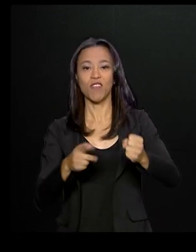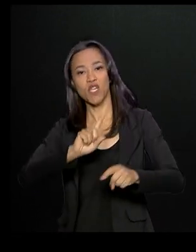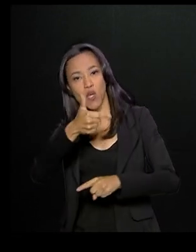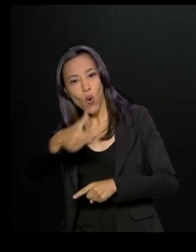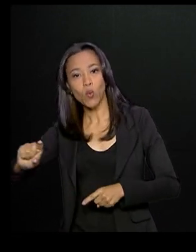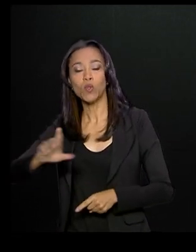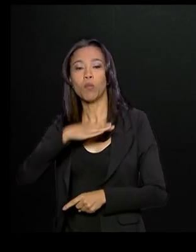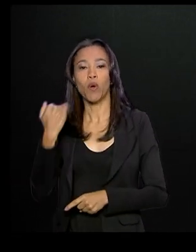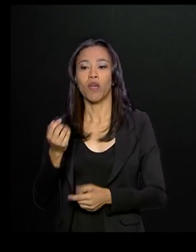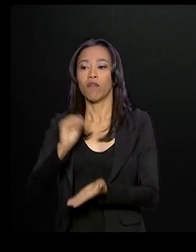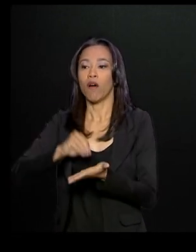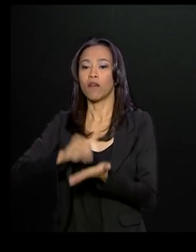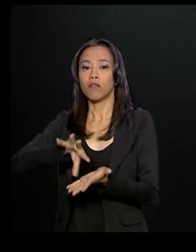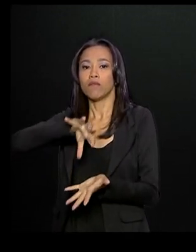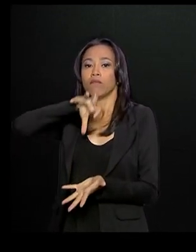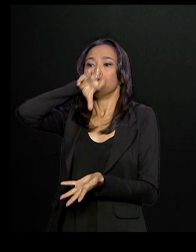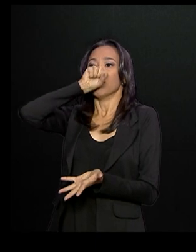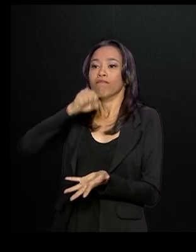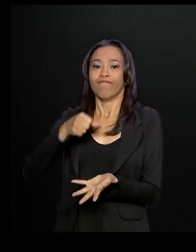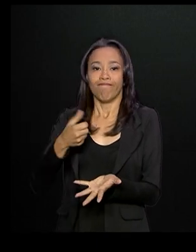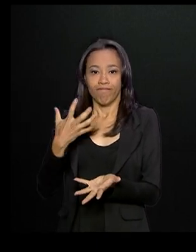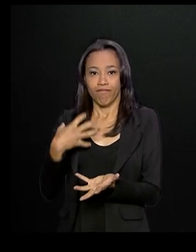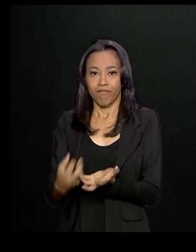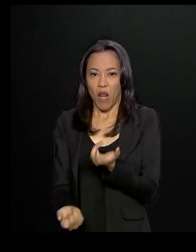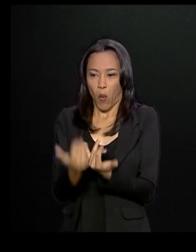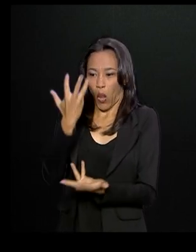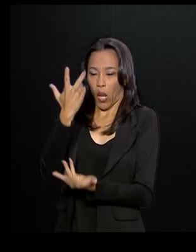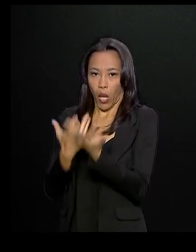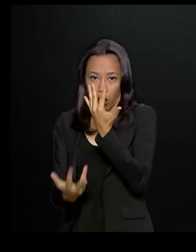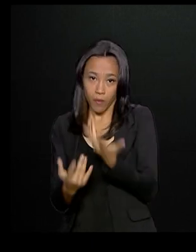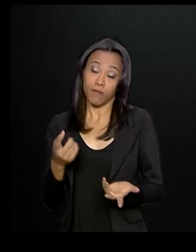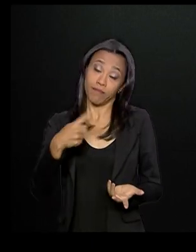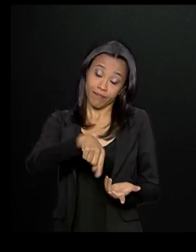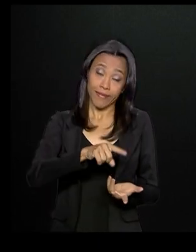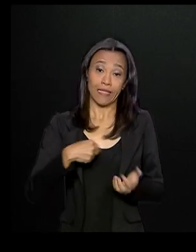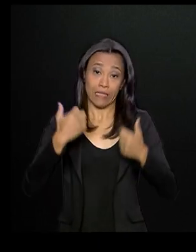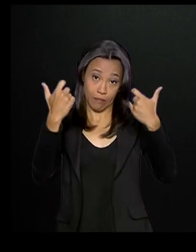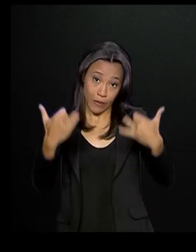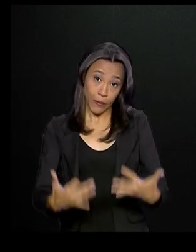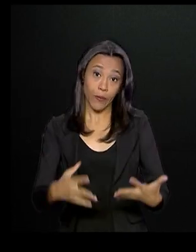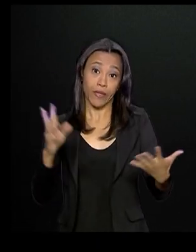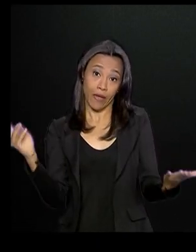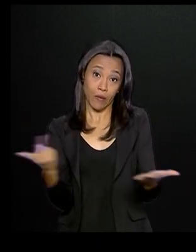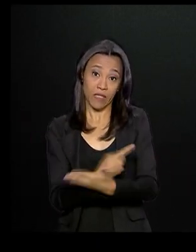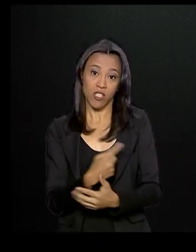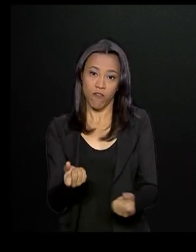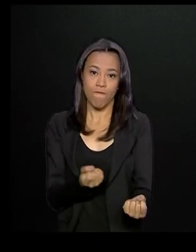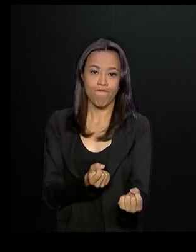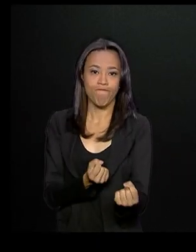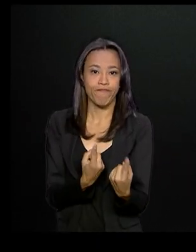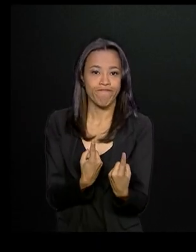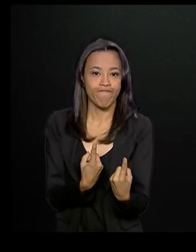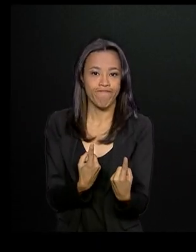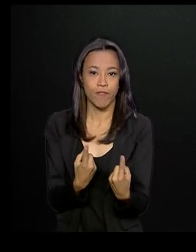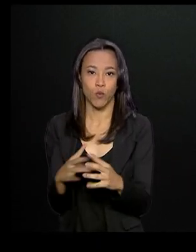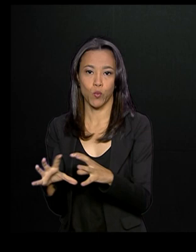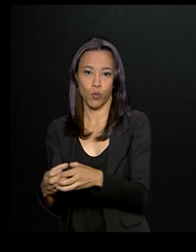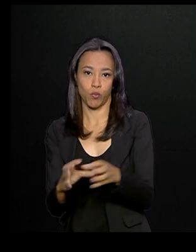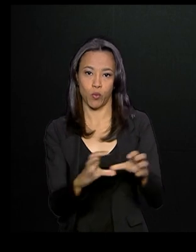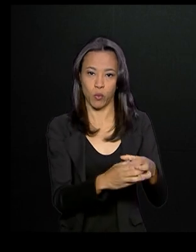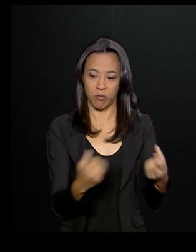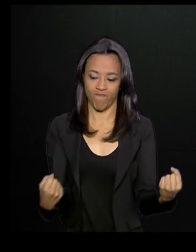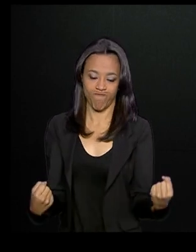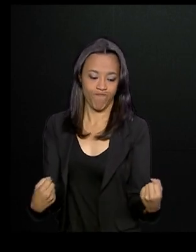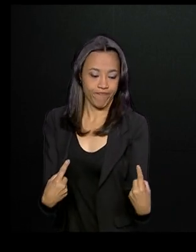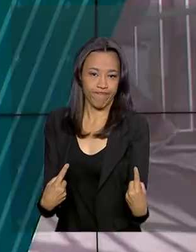asfixia. De acordo com a Superintendência do Sistema Penitenciário do Estado, o conflito foi um acerto de contas. A rebelião foi contida por